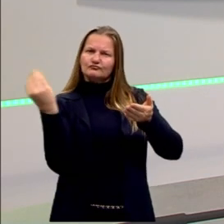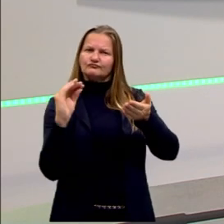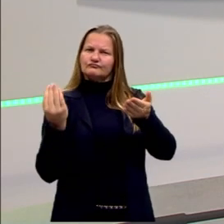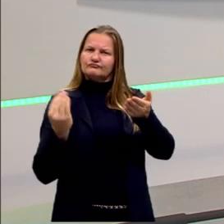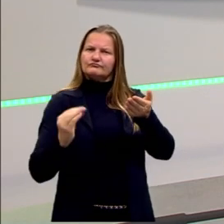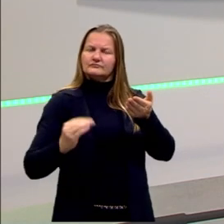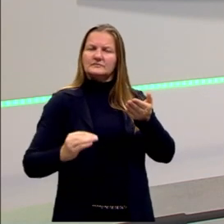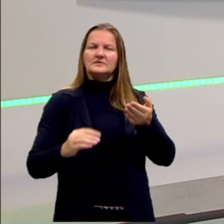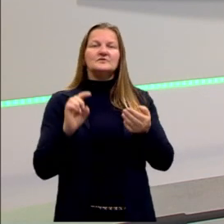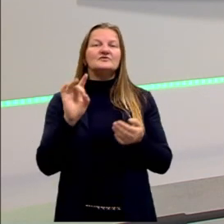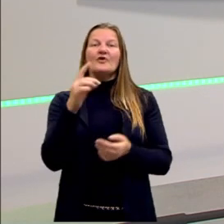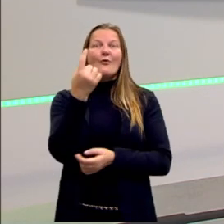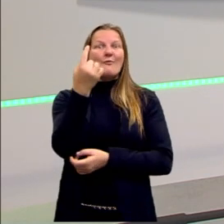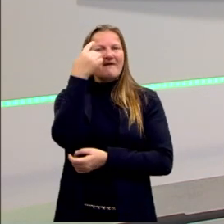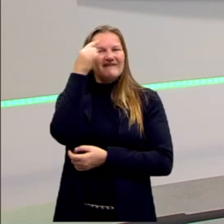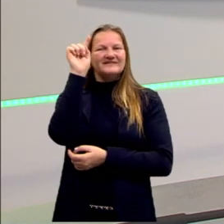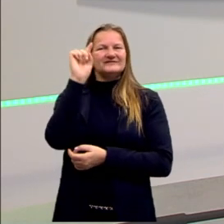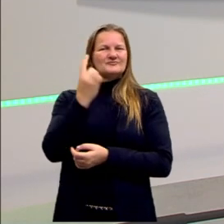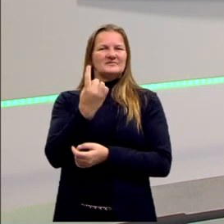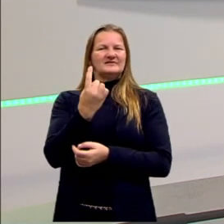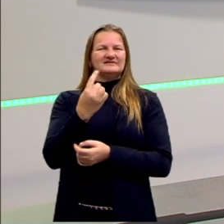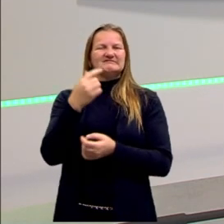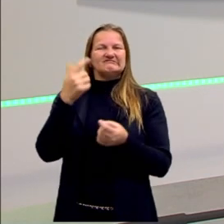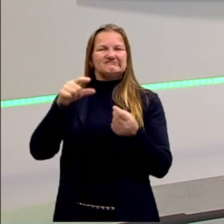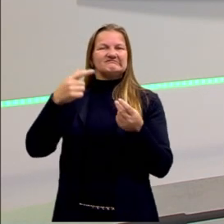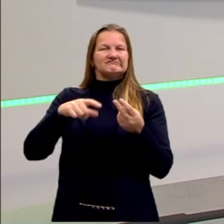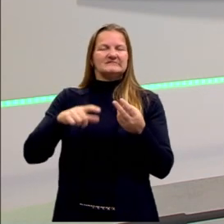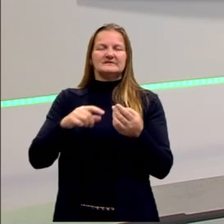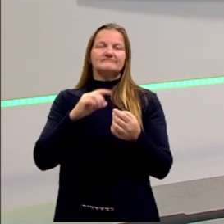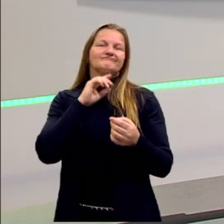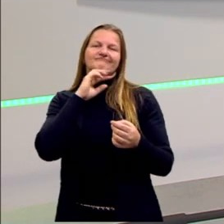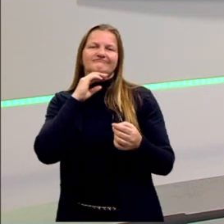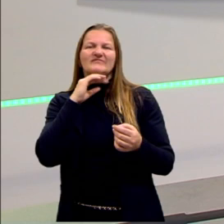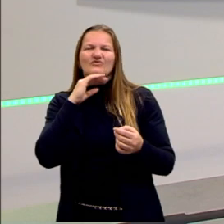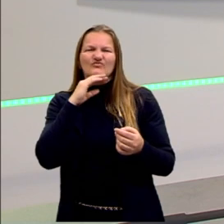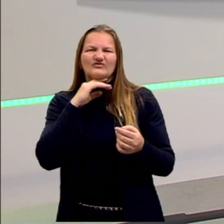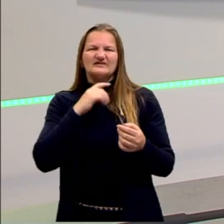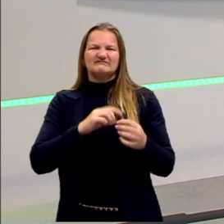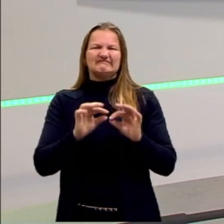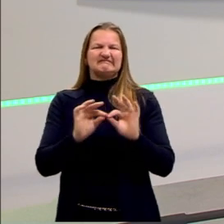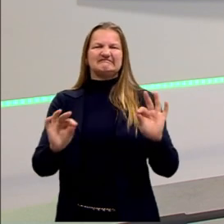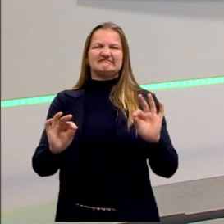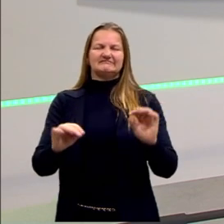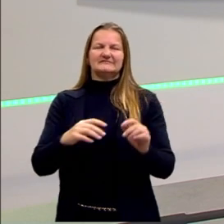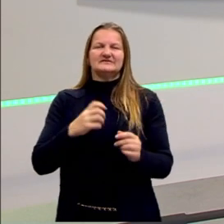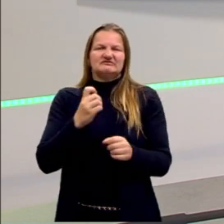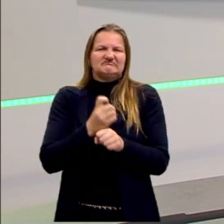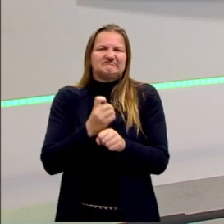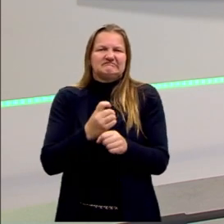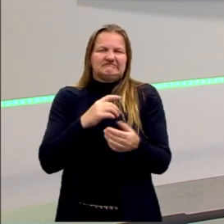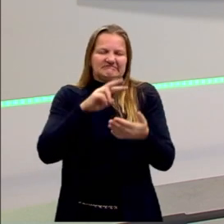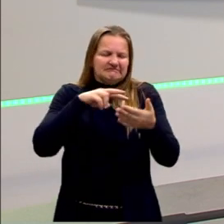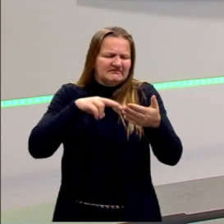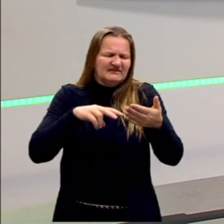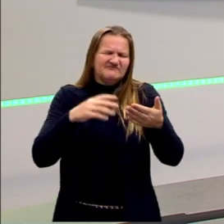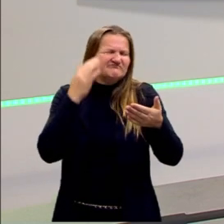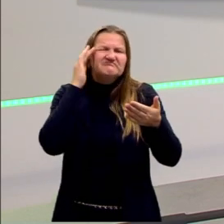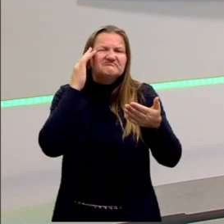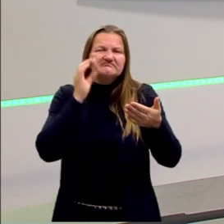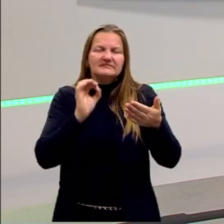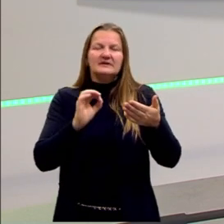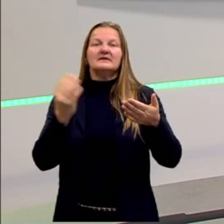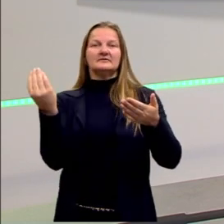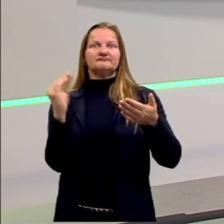preso numa ideia só, que não se torne redundante, nem simplista. Que ele possa trazer informações